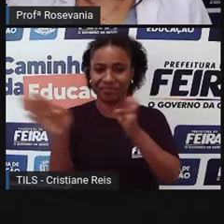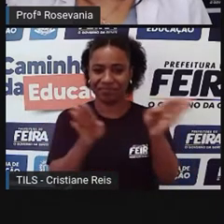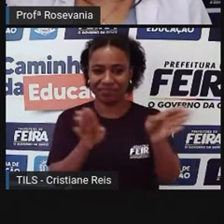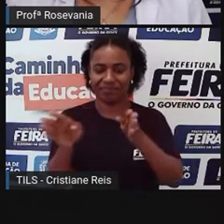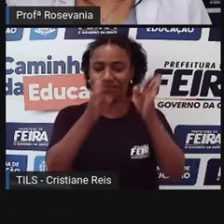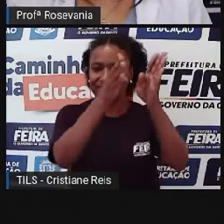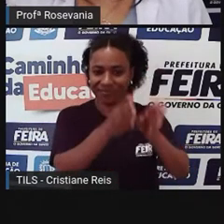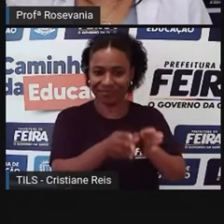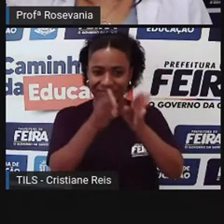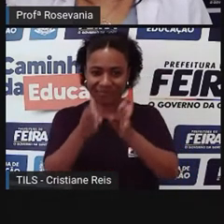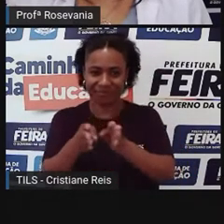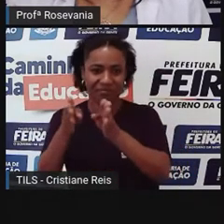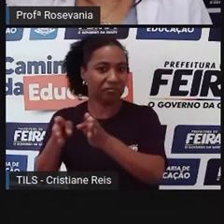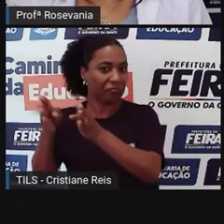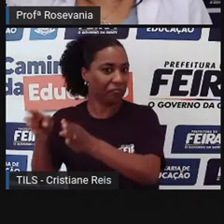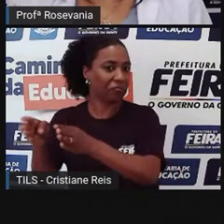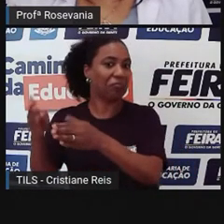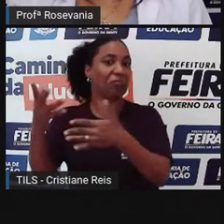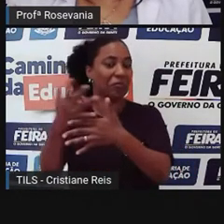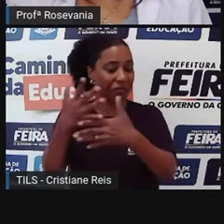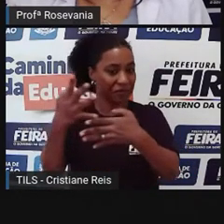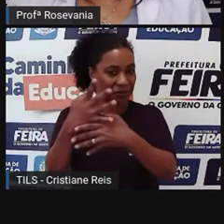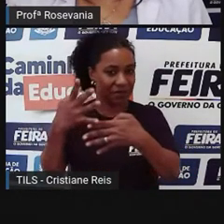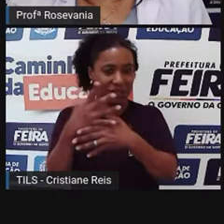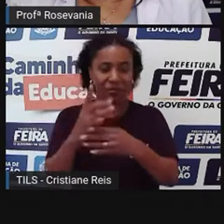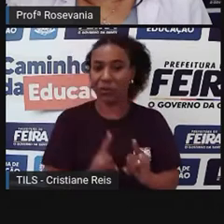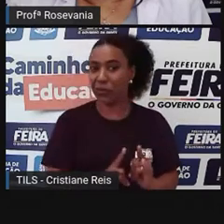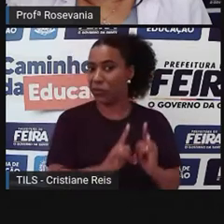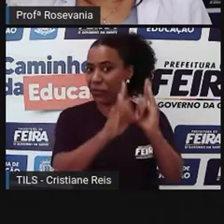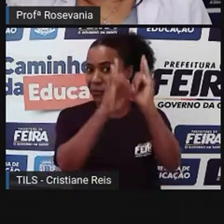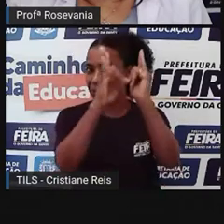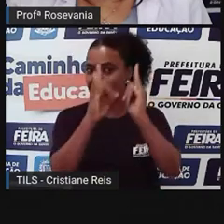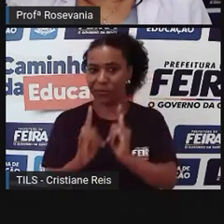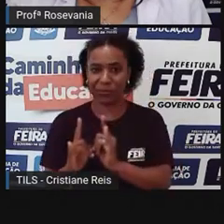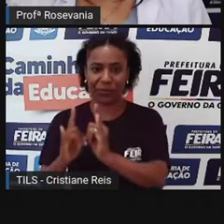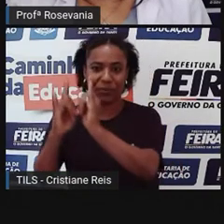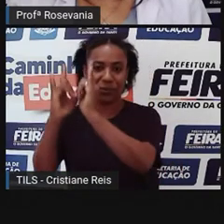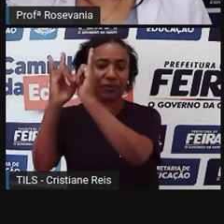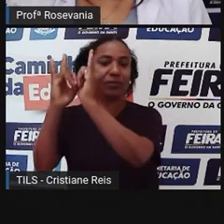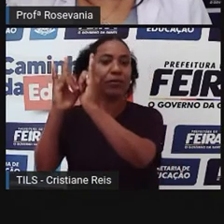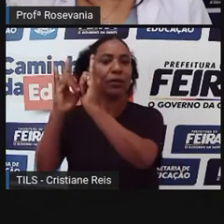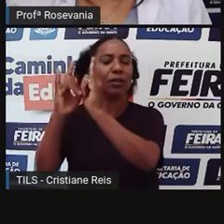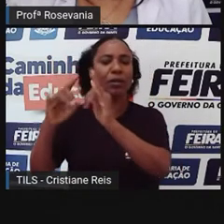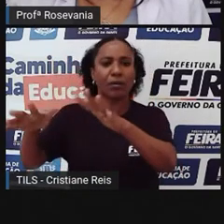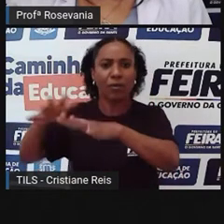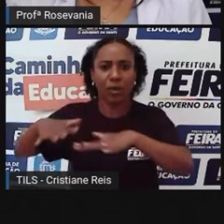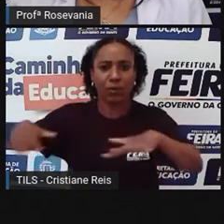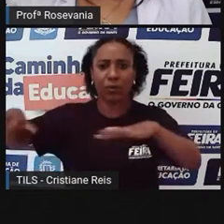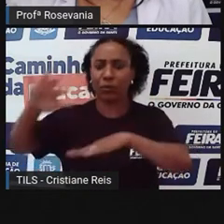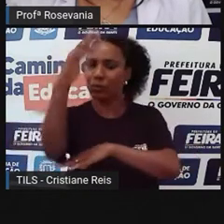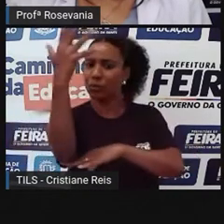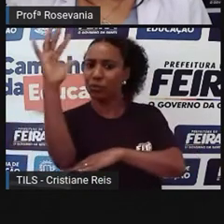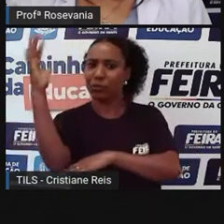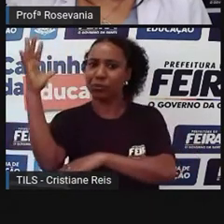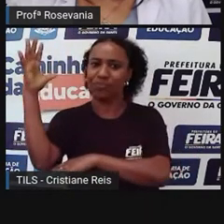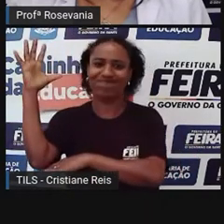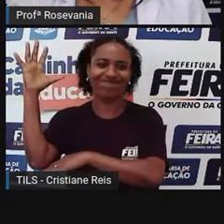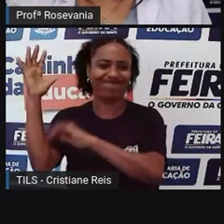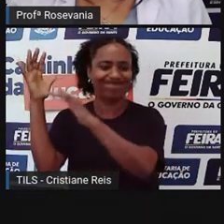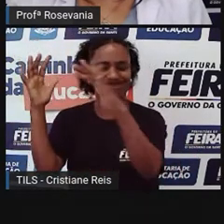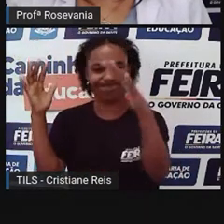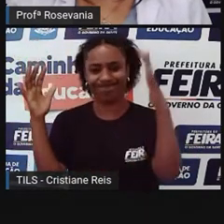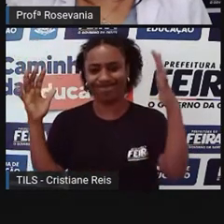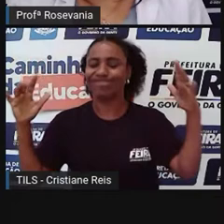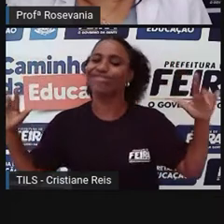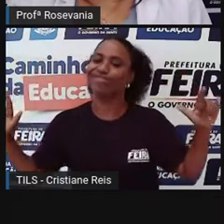muito urbana, e as áreas verdes, elas estão, cada vez que passa, mais diminuindo. Infelizmente,